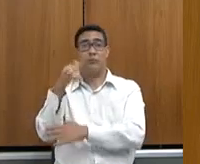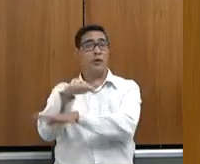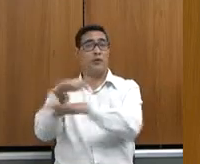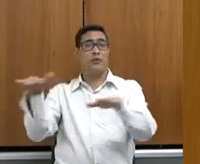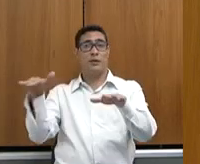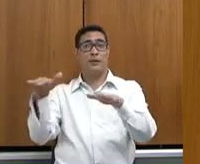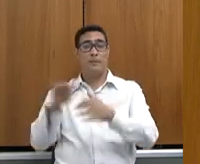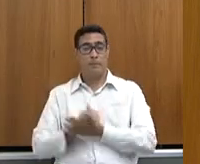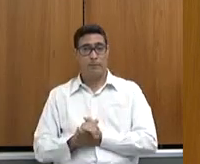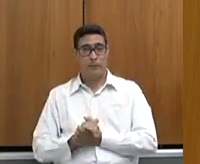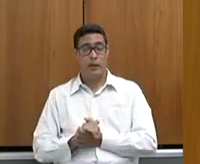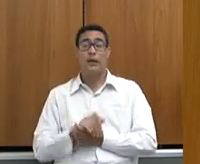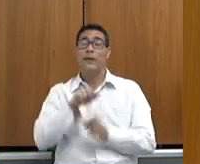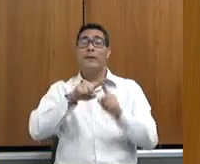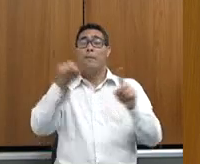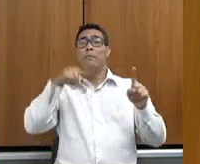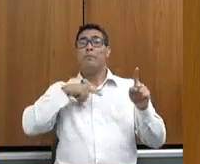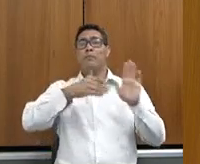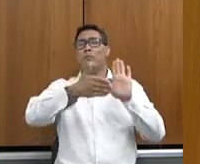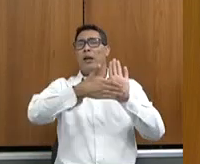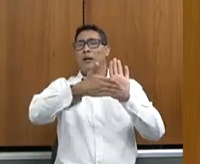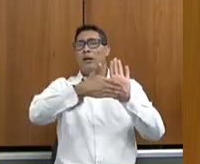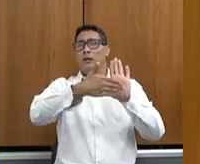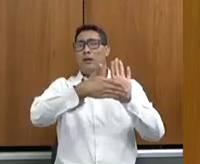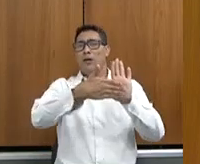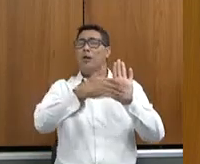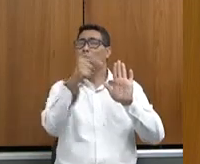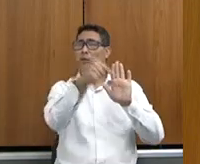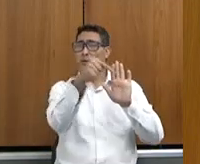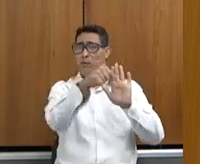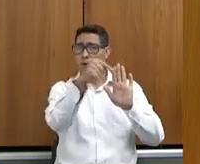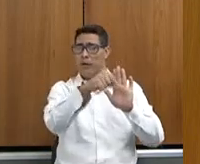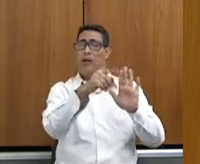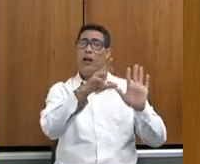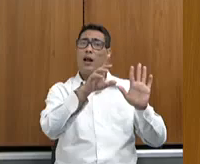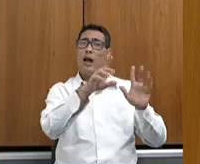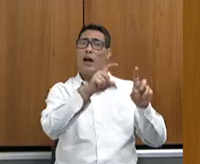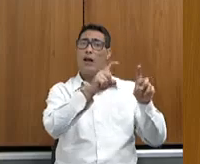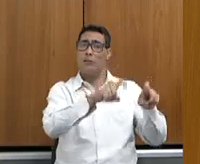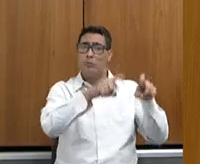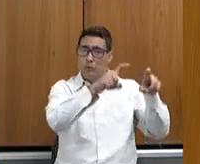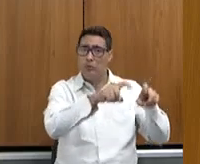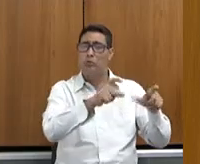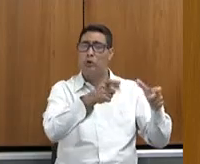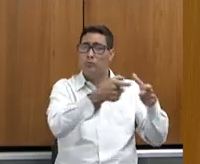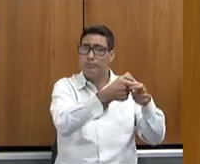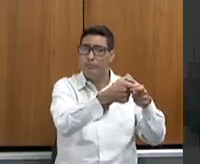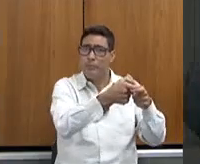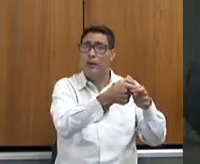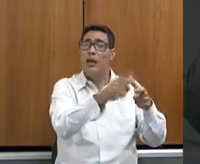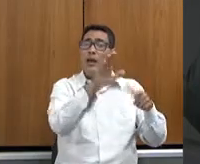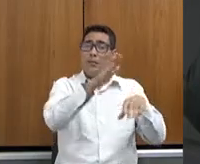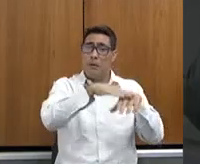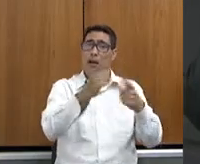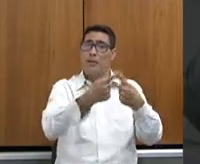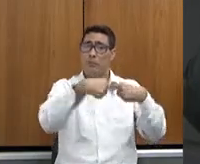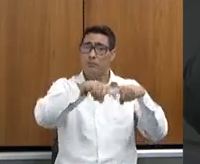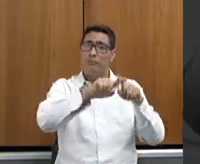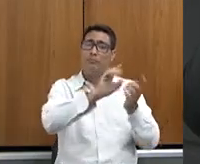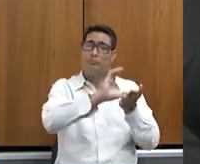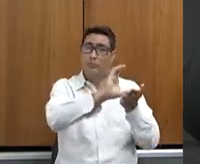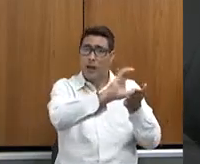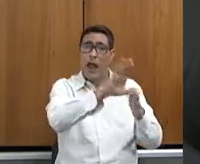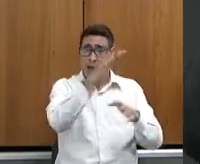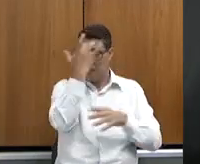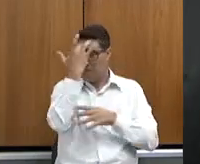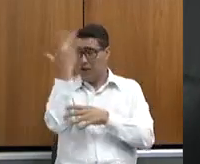para a gente viabilizar isso para o pequeno produtor com juros mais acessíveis, uma linha de crédito específica, facilitando ainda mais isso, porque hoje